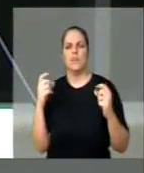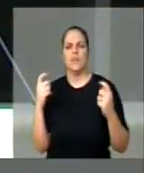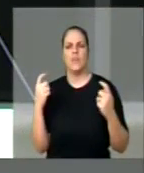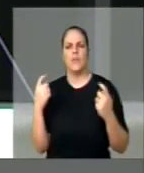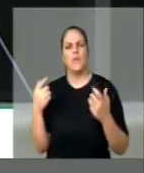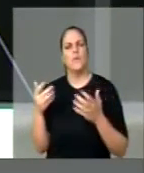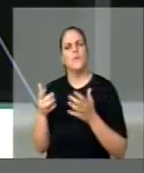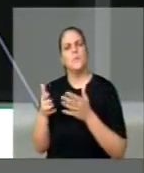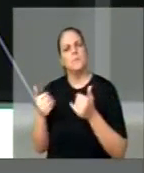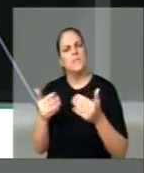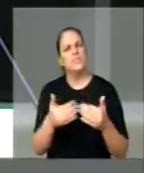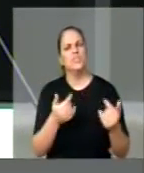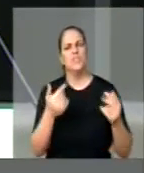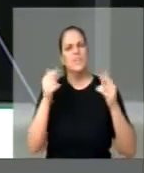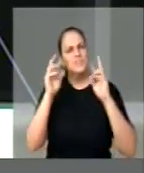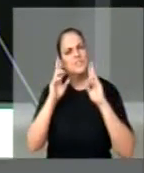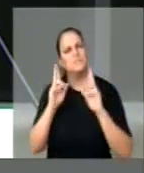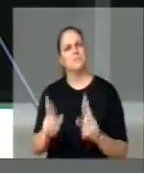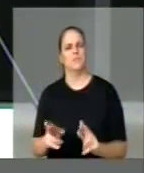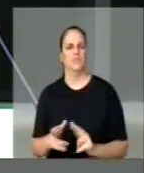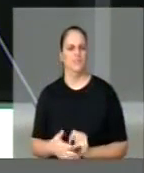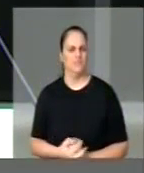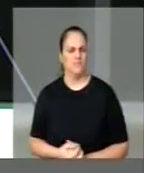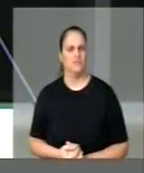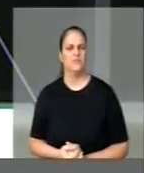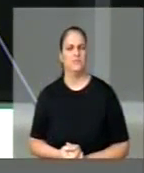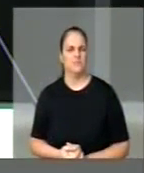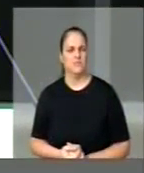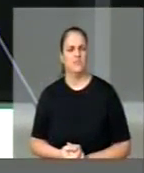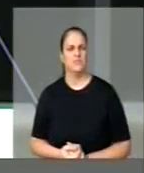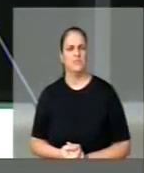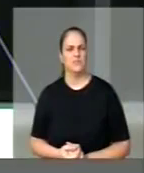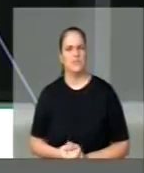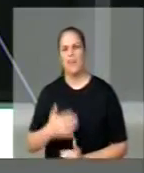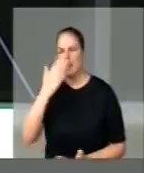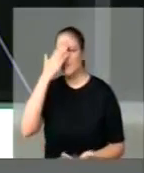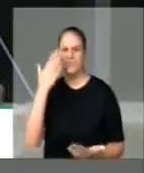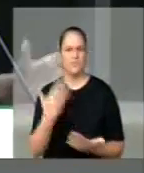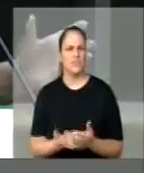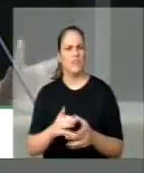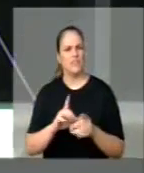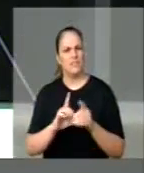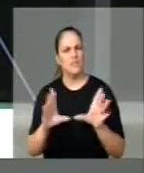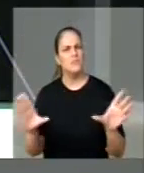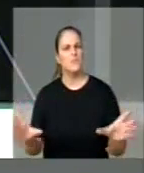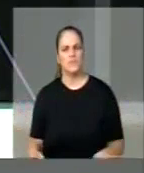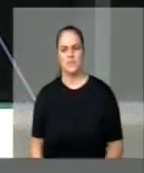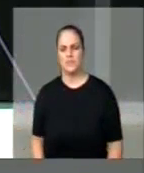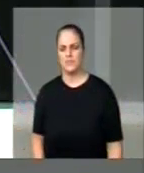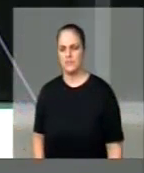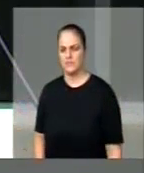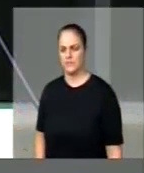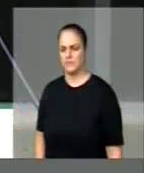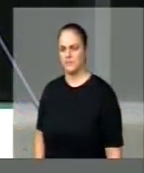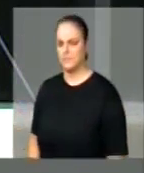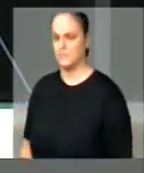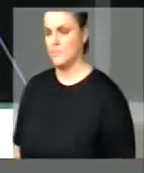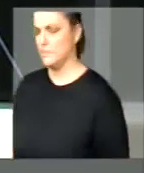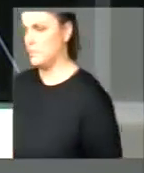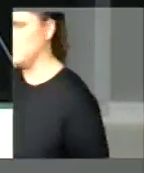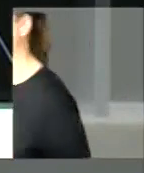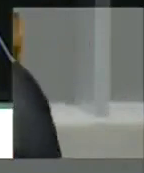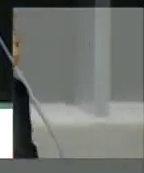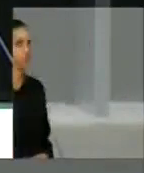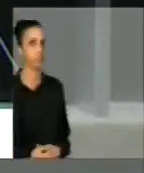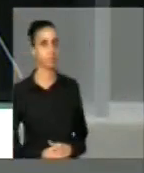esta afirmação, reafirmação de fé na democracia, na convivência entre todos,